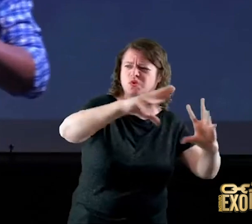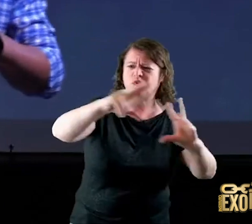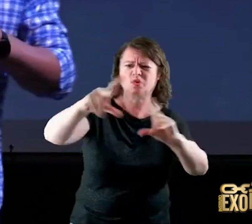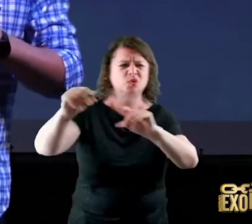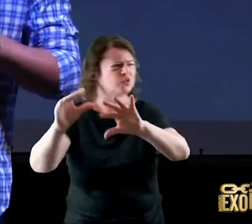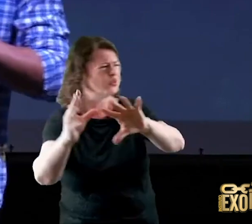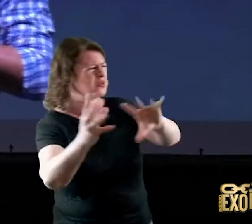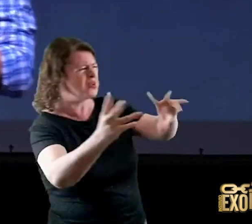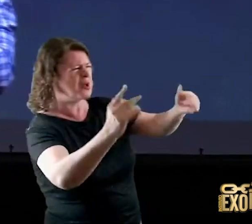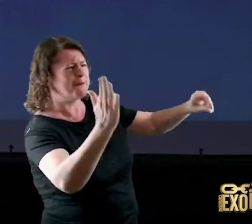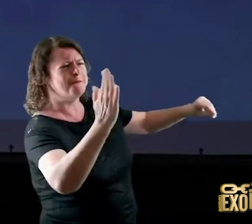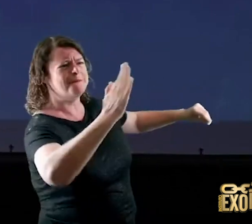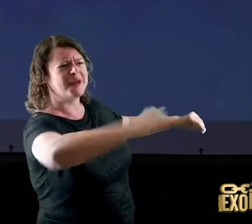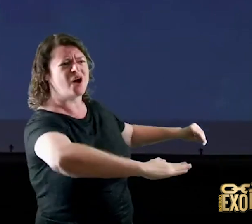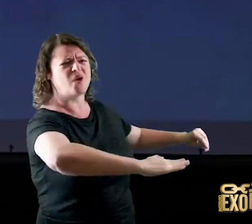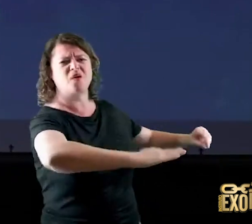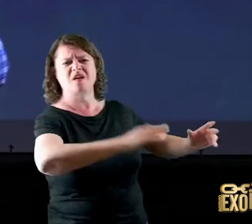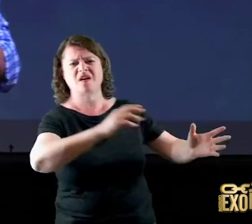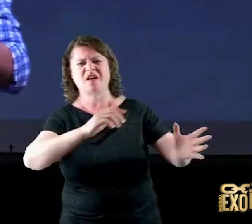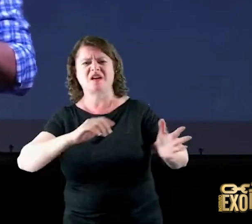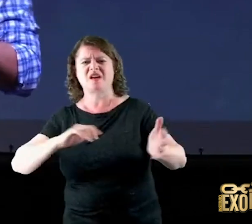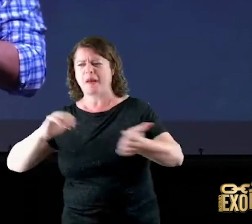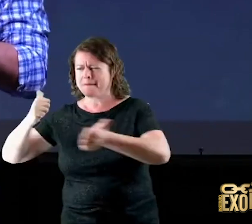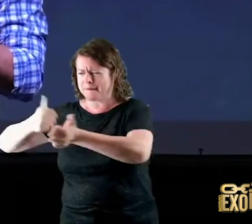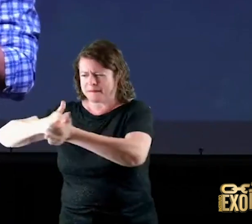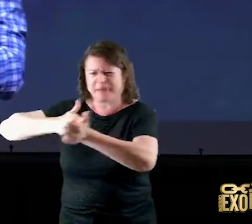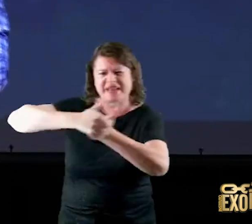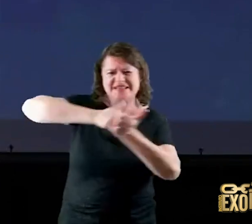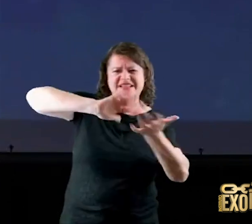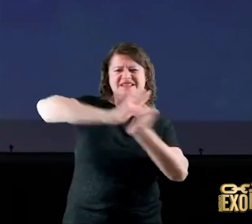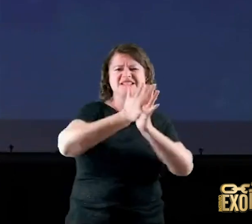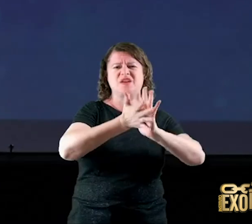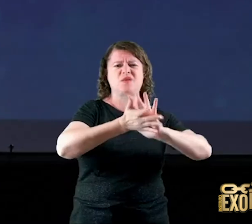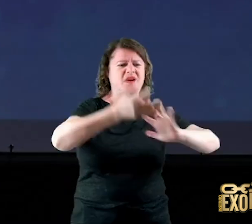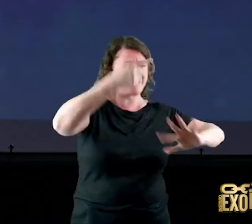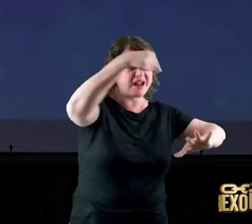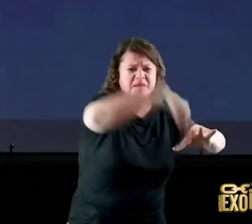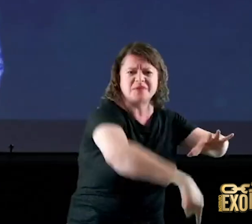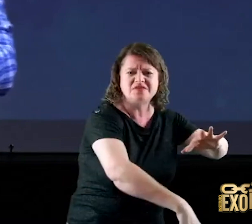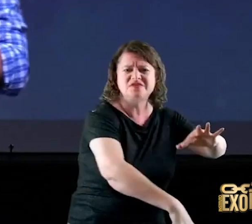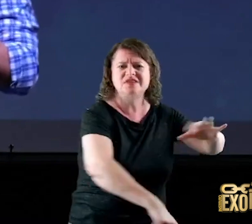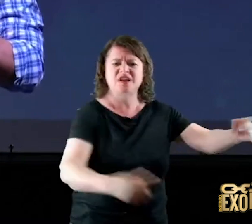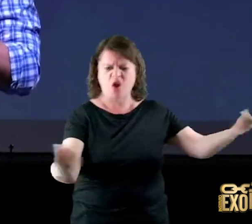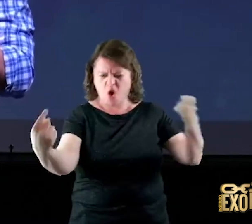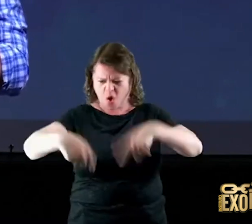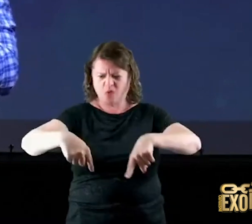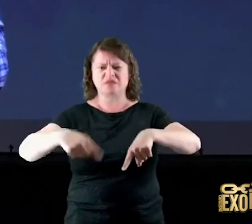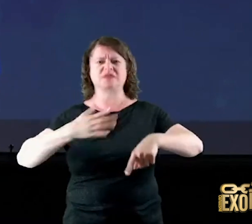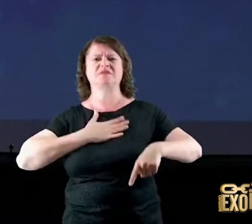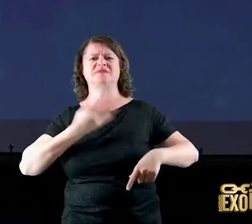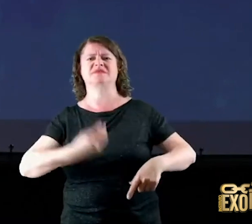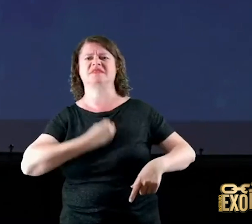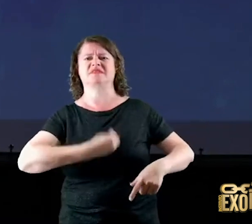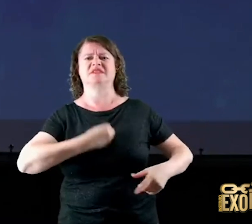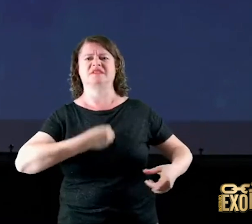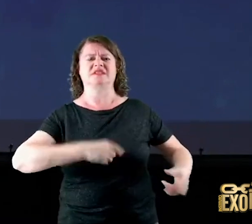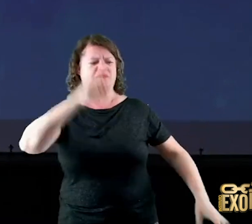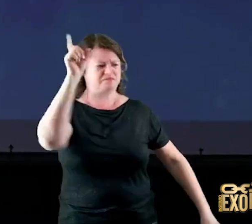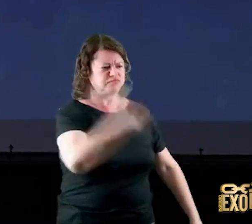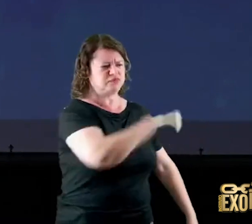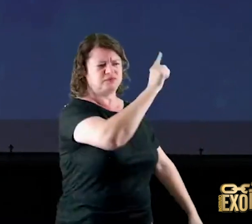aqui no céu que toda perseguição contra a minha vida não tem valor